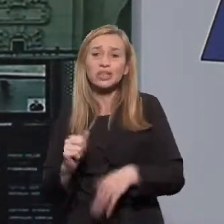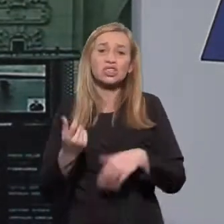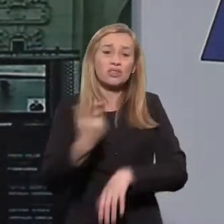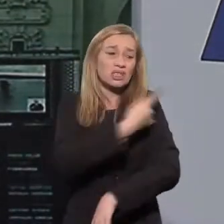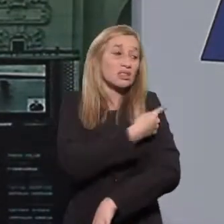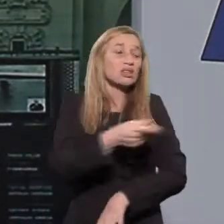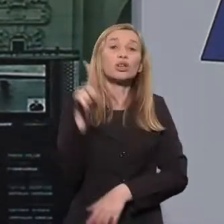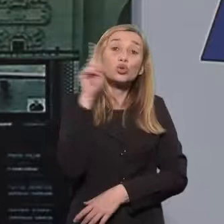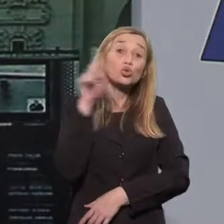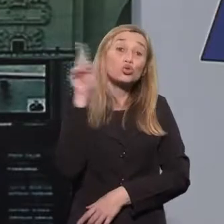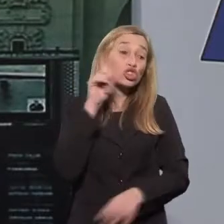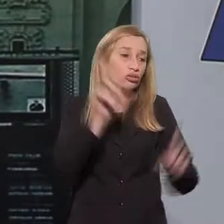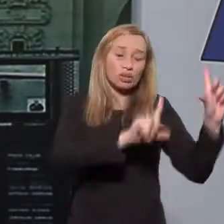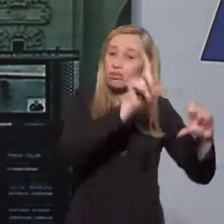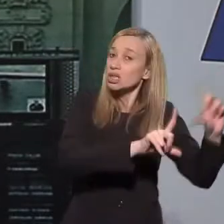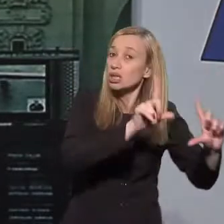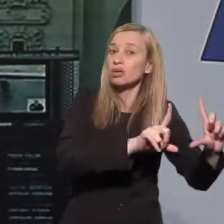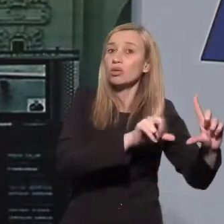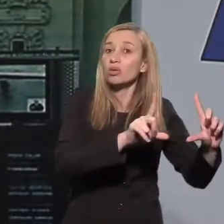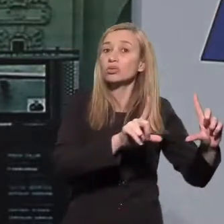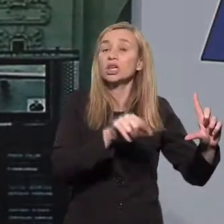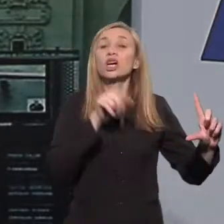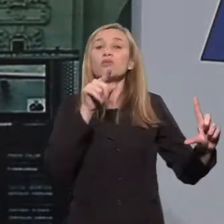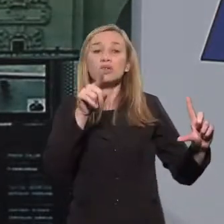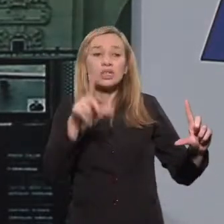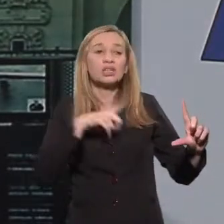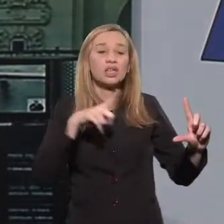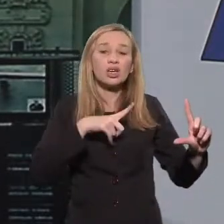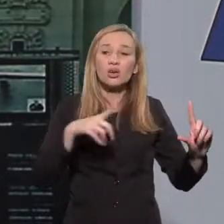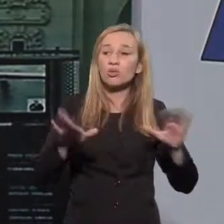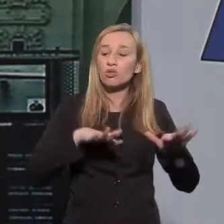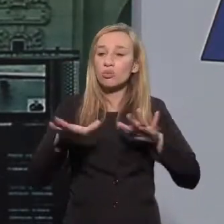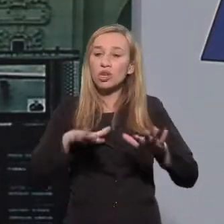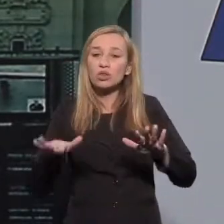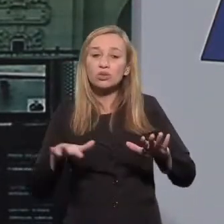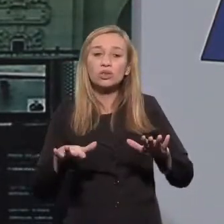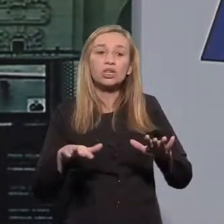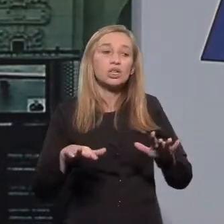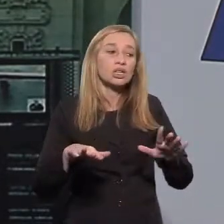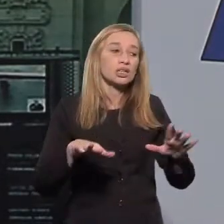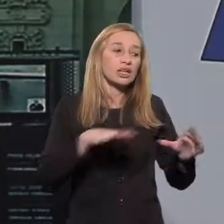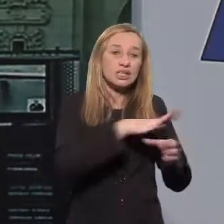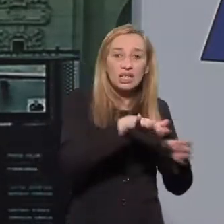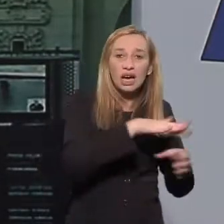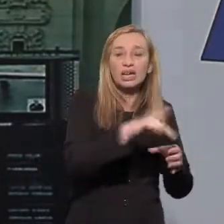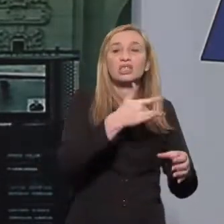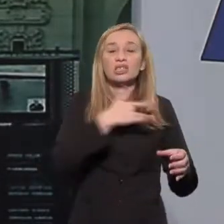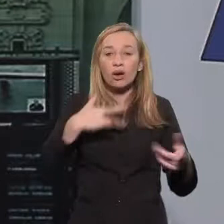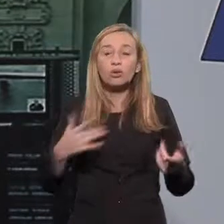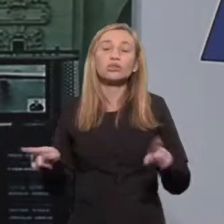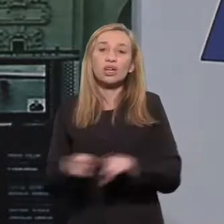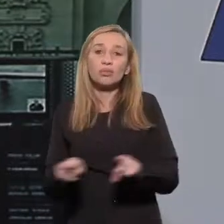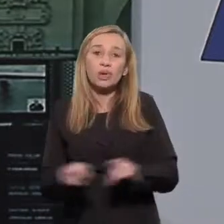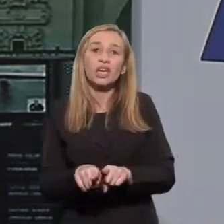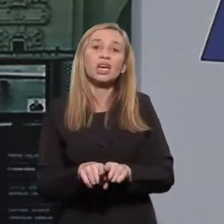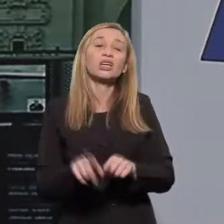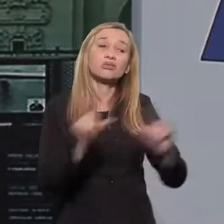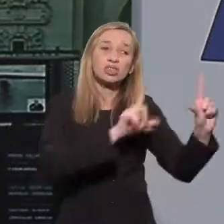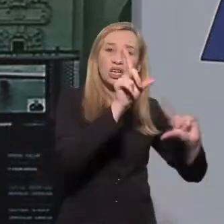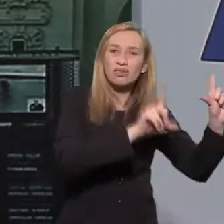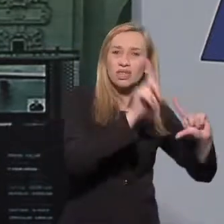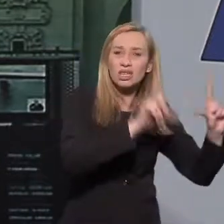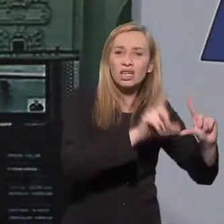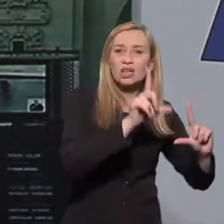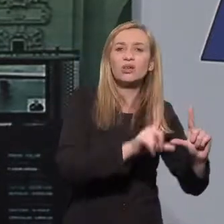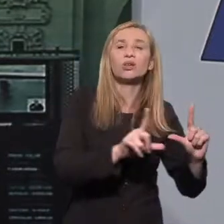campanhas de vacinação eram frequentes na televisão. Além de você ter uma mobilização das unidades básicas de saúde, você tinha também,